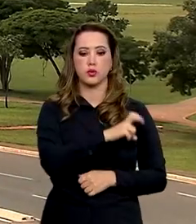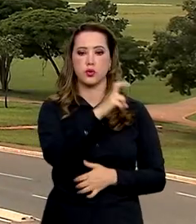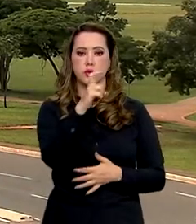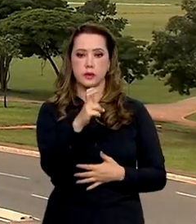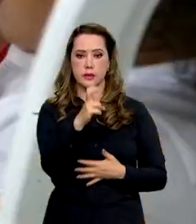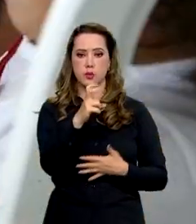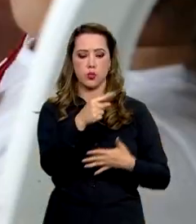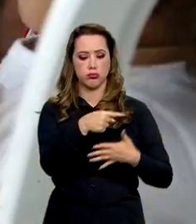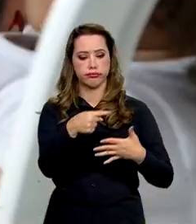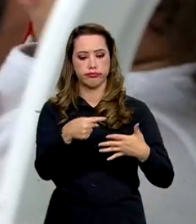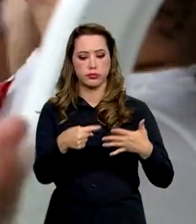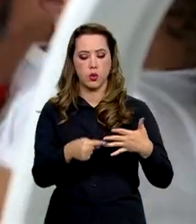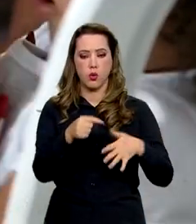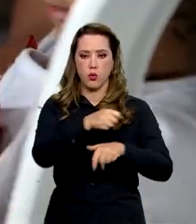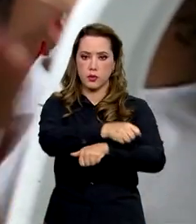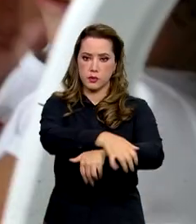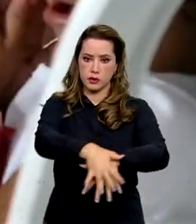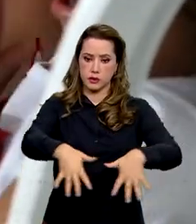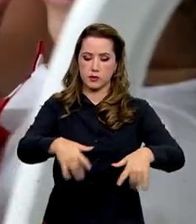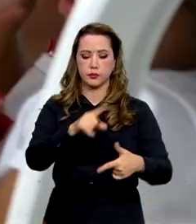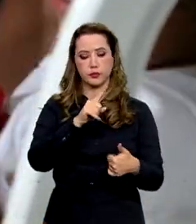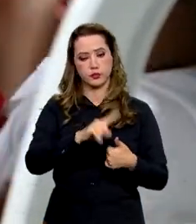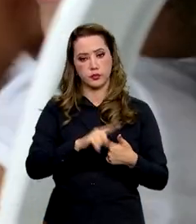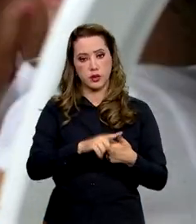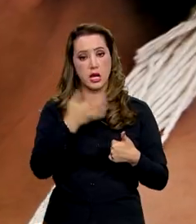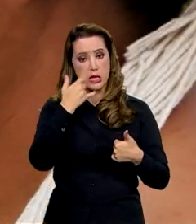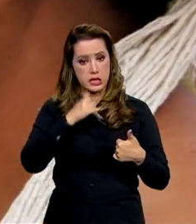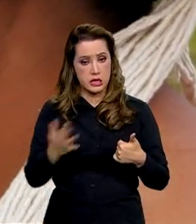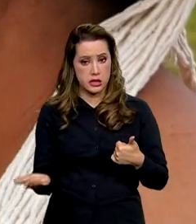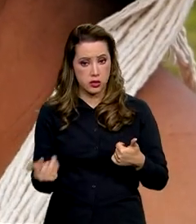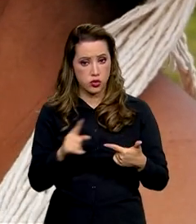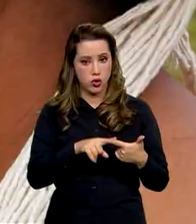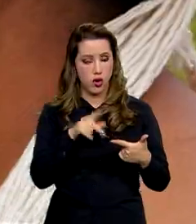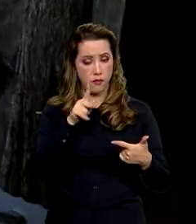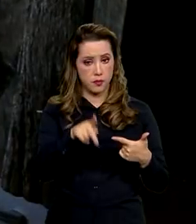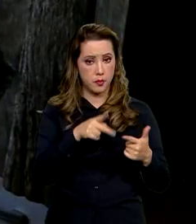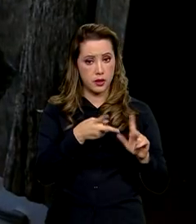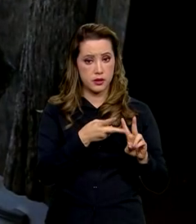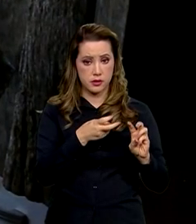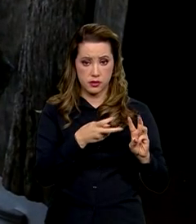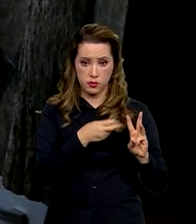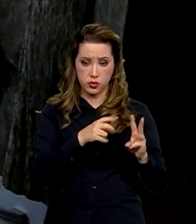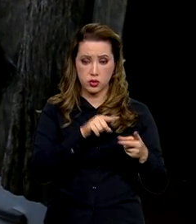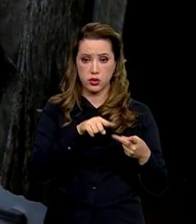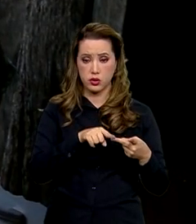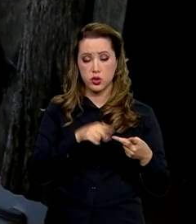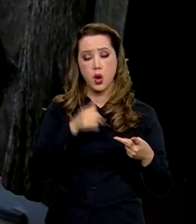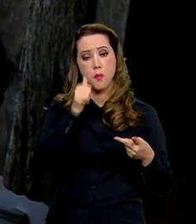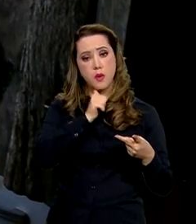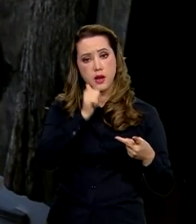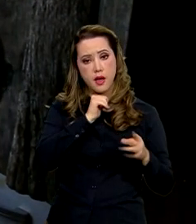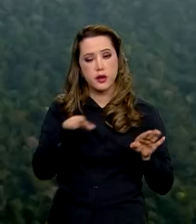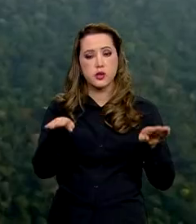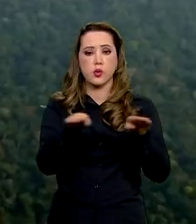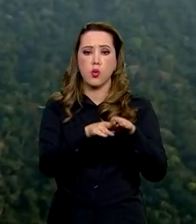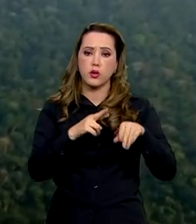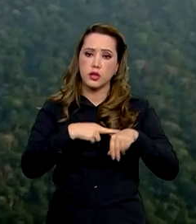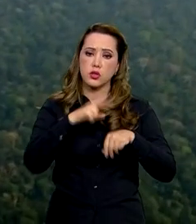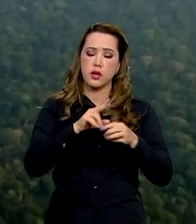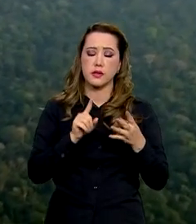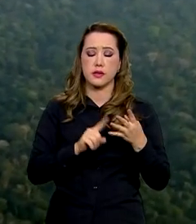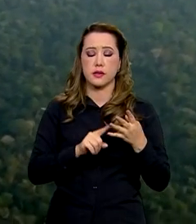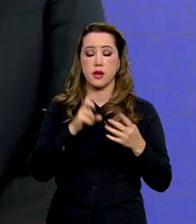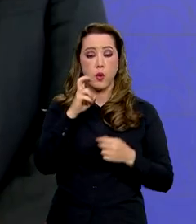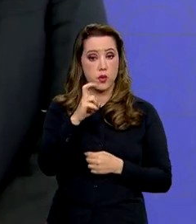transversais. São elas, criança e adolescente, povos indígenas, mulheres, igualdade racial e meio